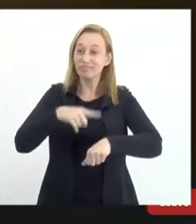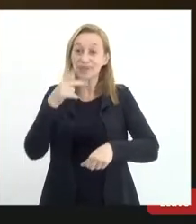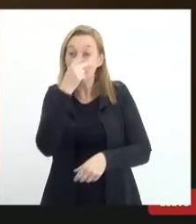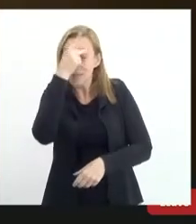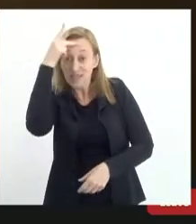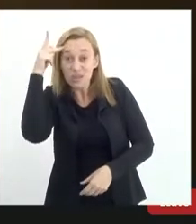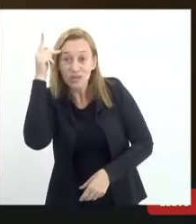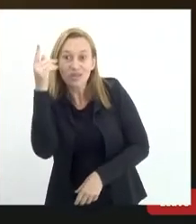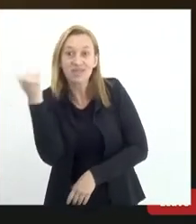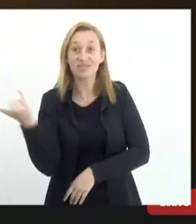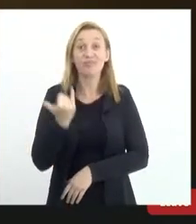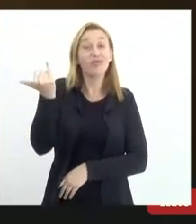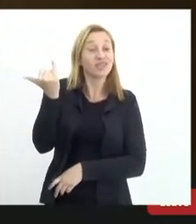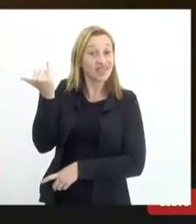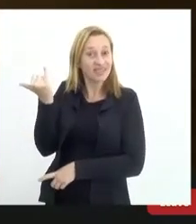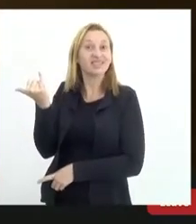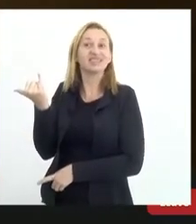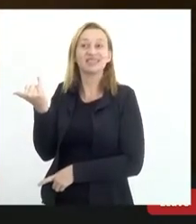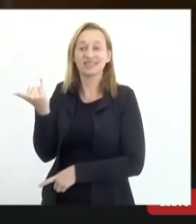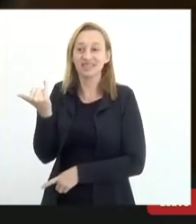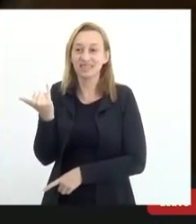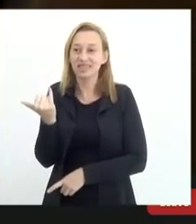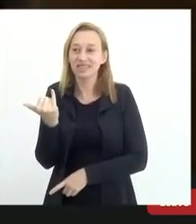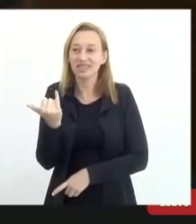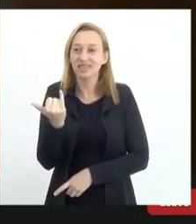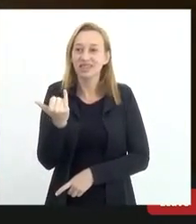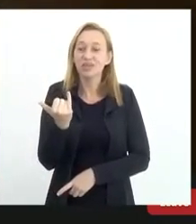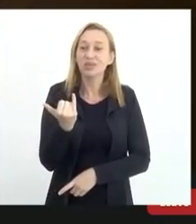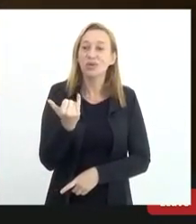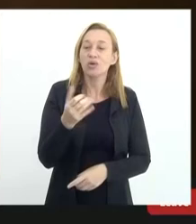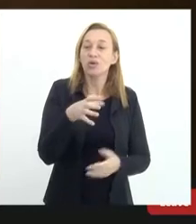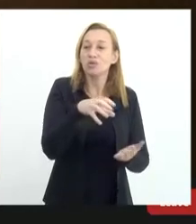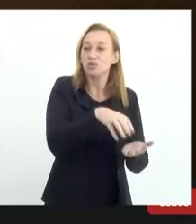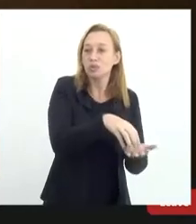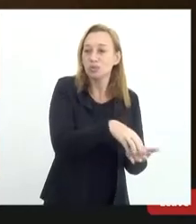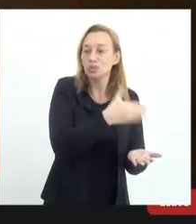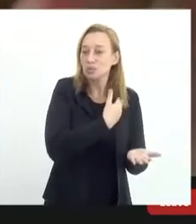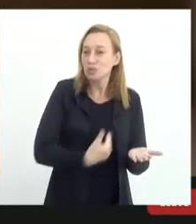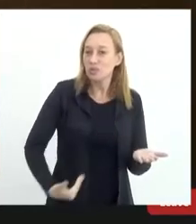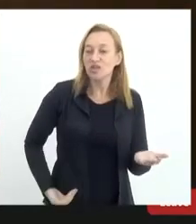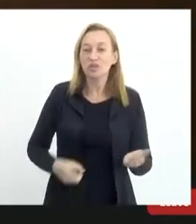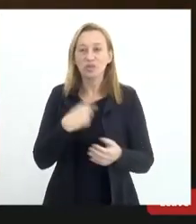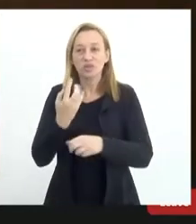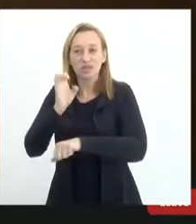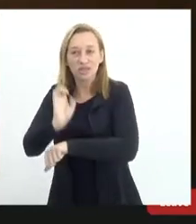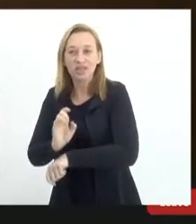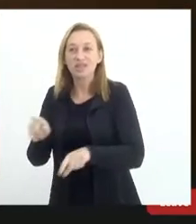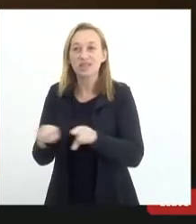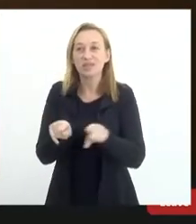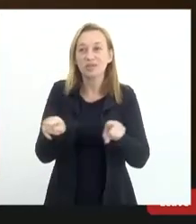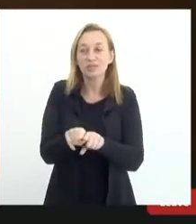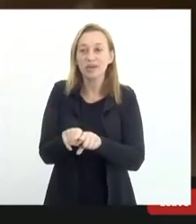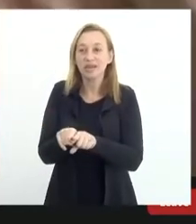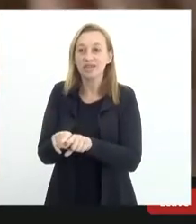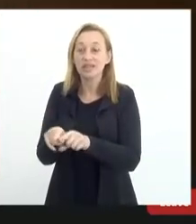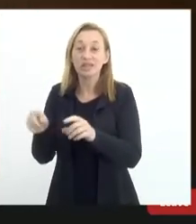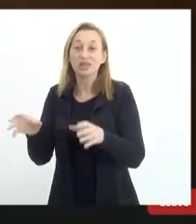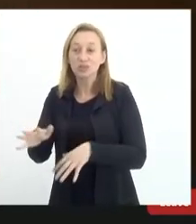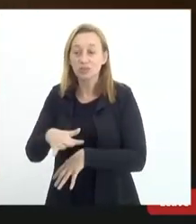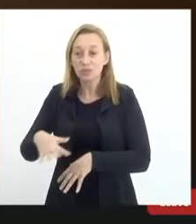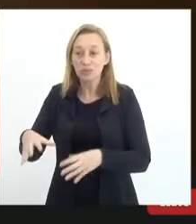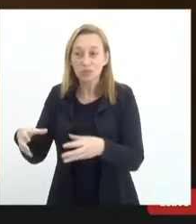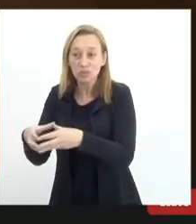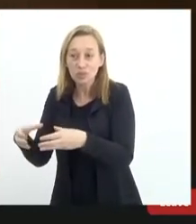tão importantes, tanto seja do governo do nosso Estado como da classe médica, minha